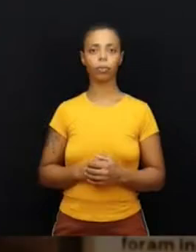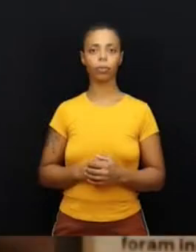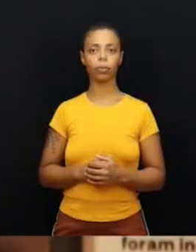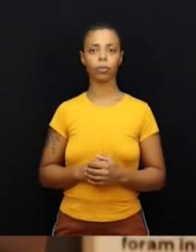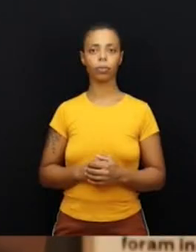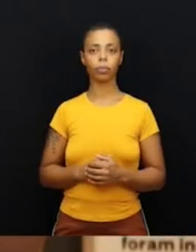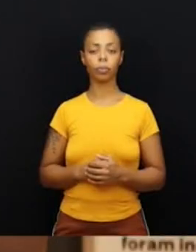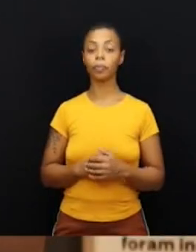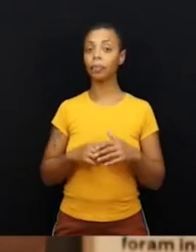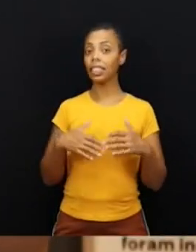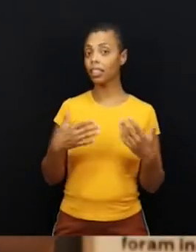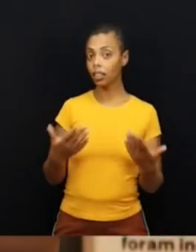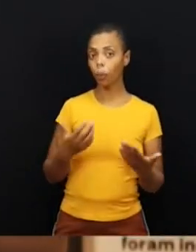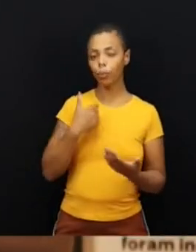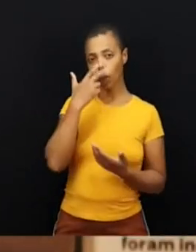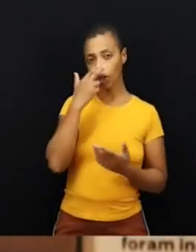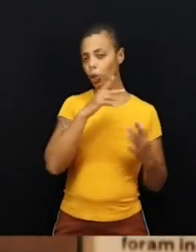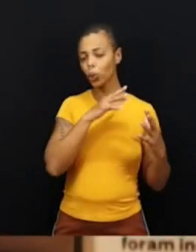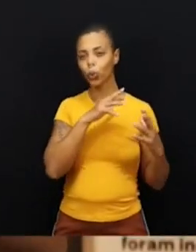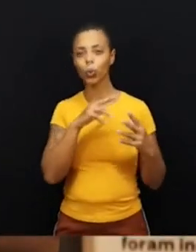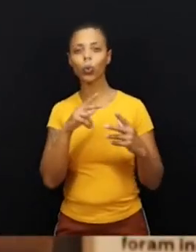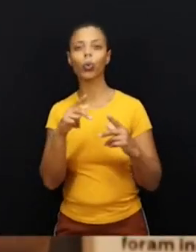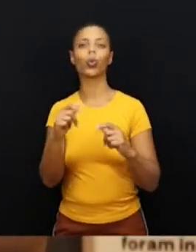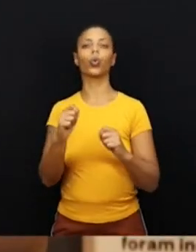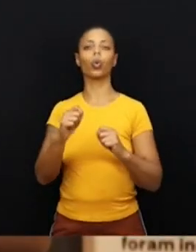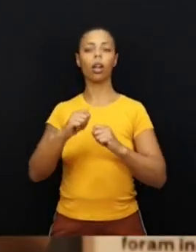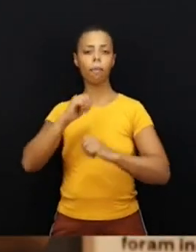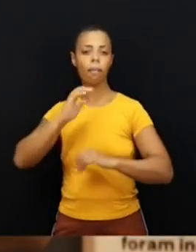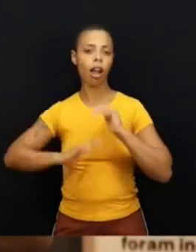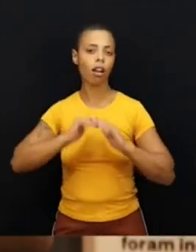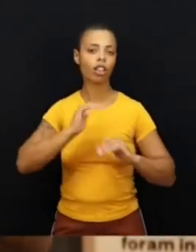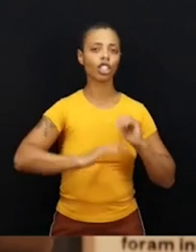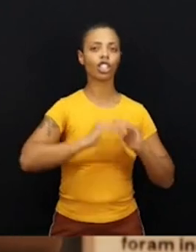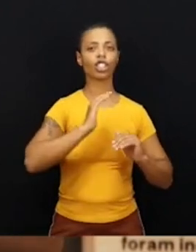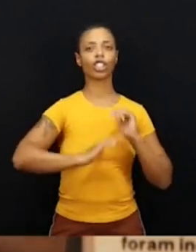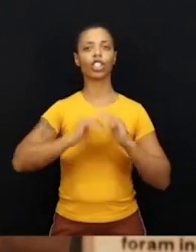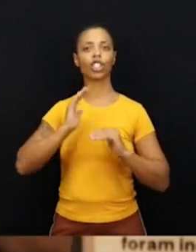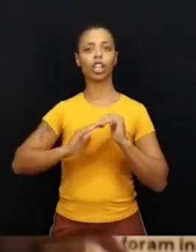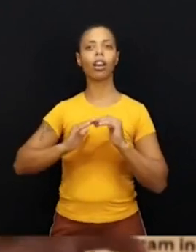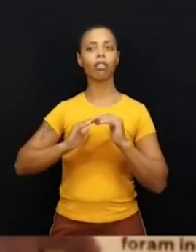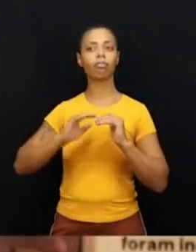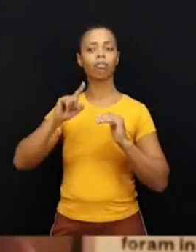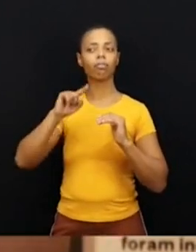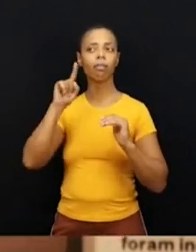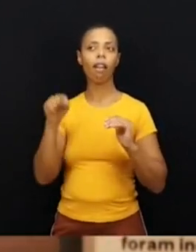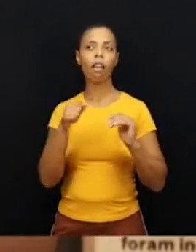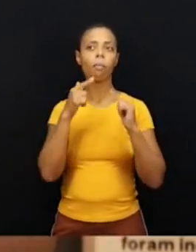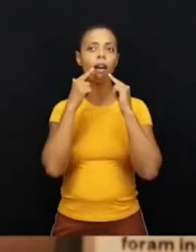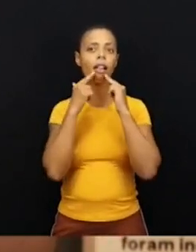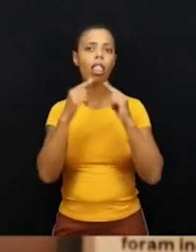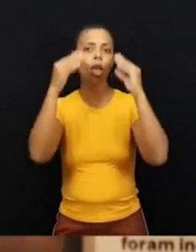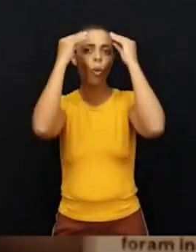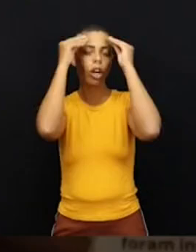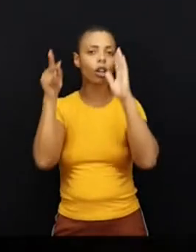Então, acho que tudo que acaba sendo praticado é lido como linguagem das